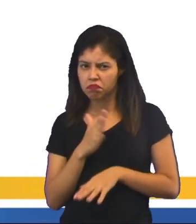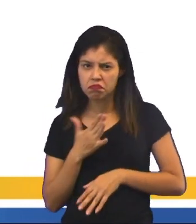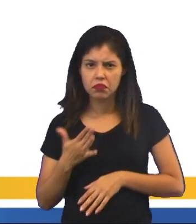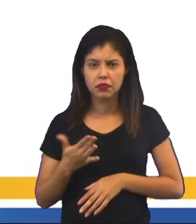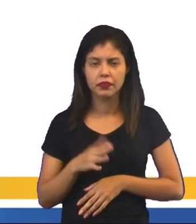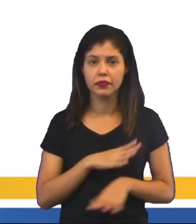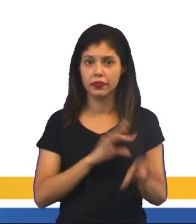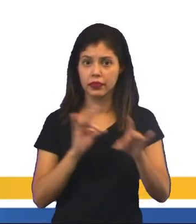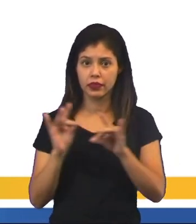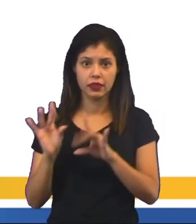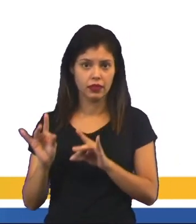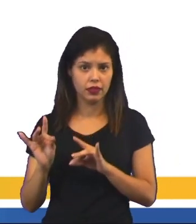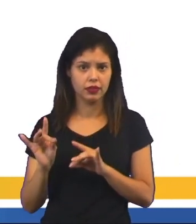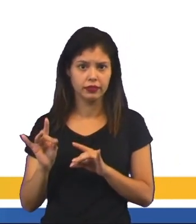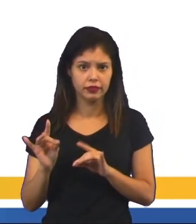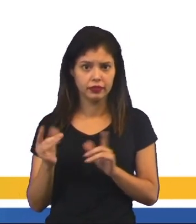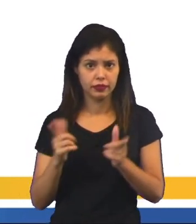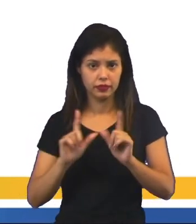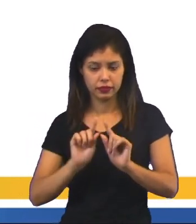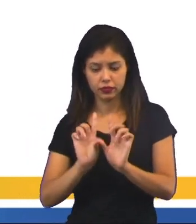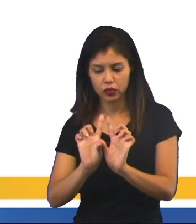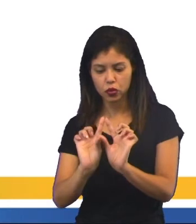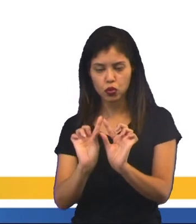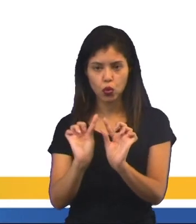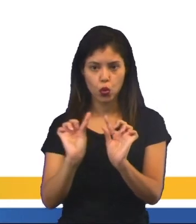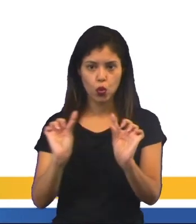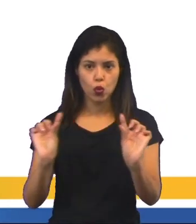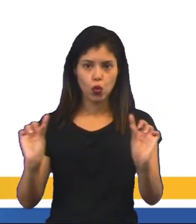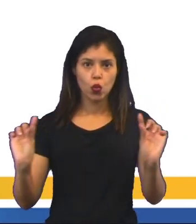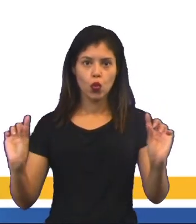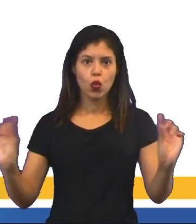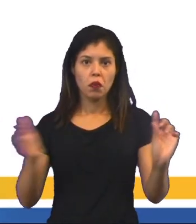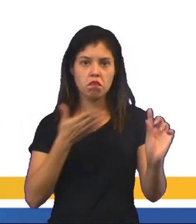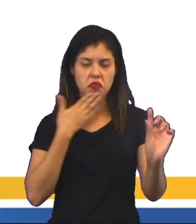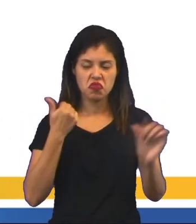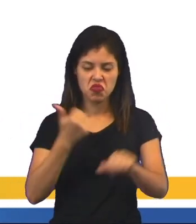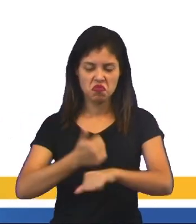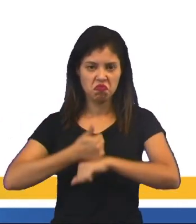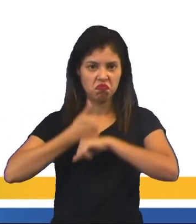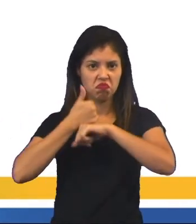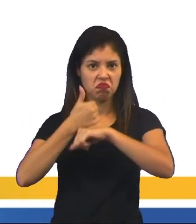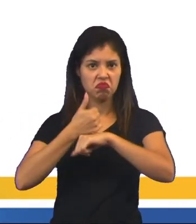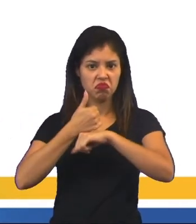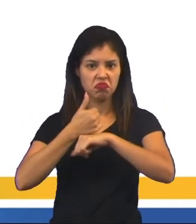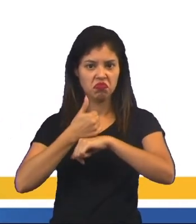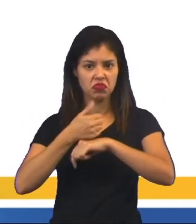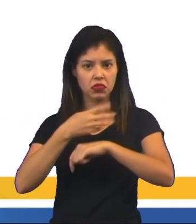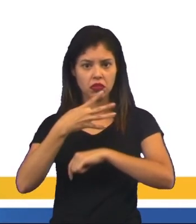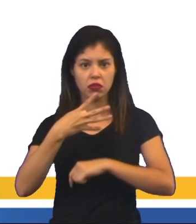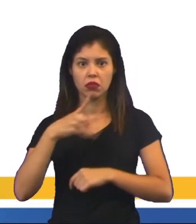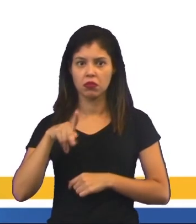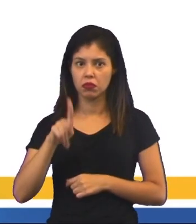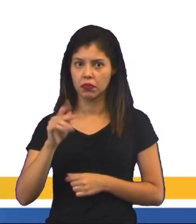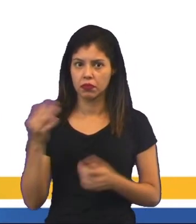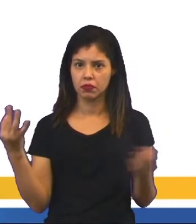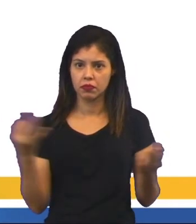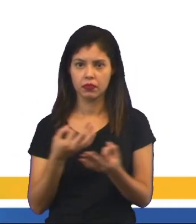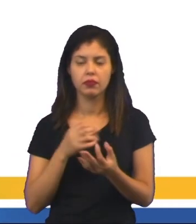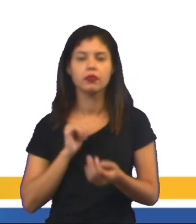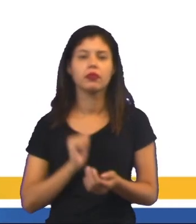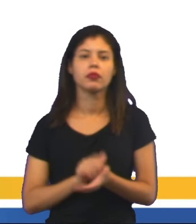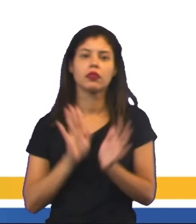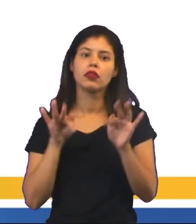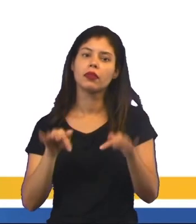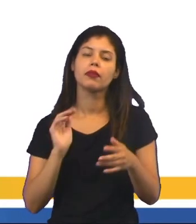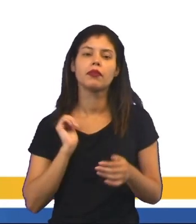cada vez mais elas ficam slim e com uma qualidade 4K fantástico. Então, e aí nós